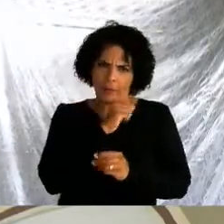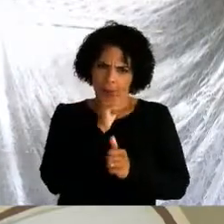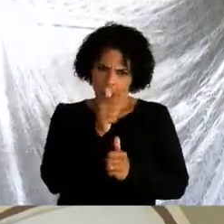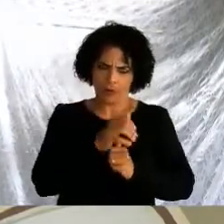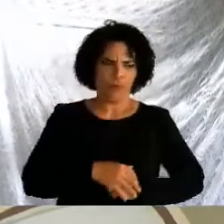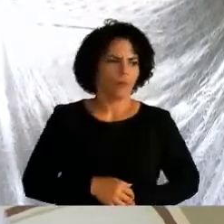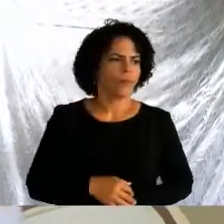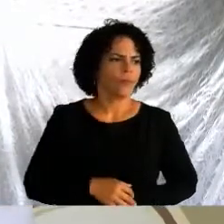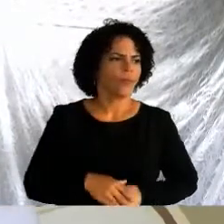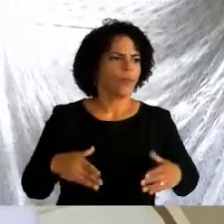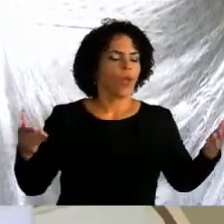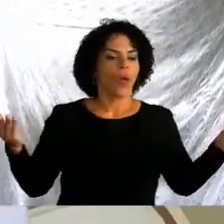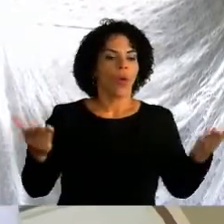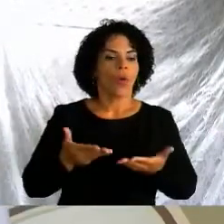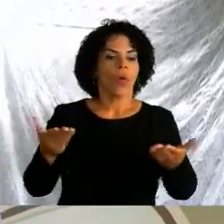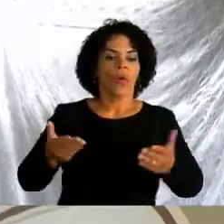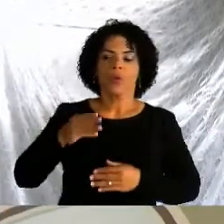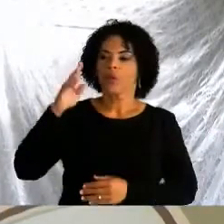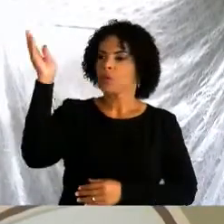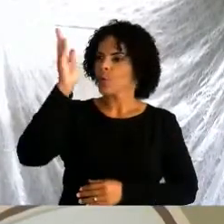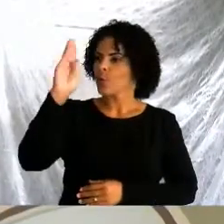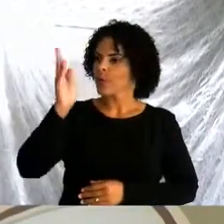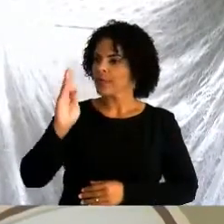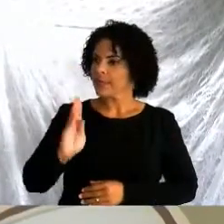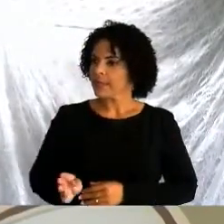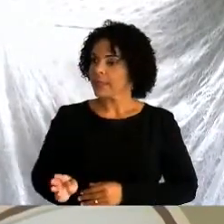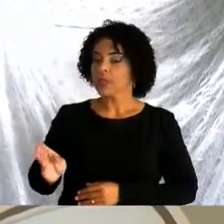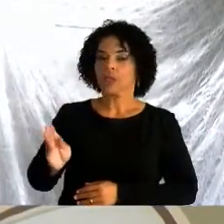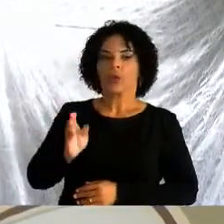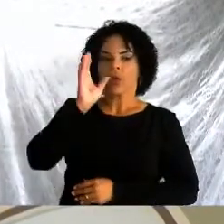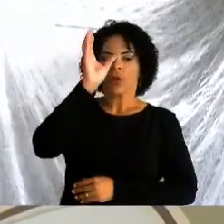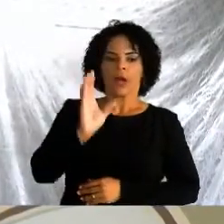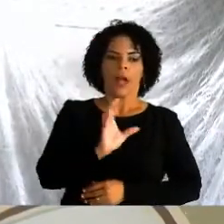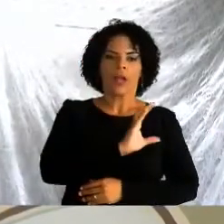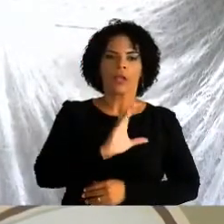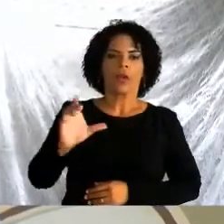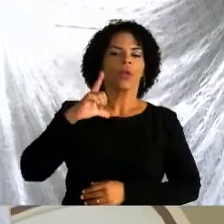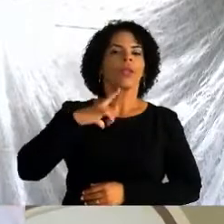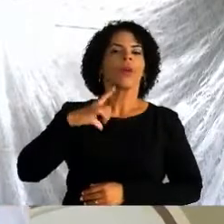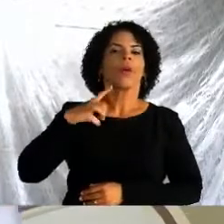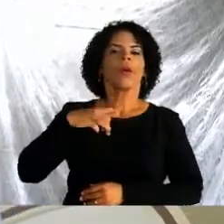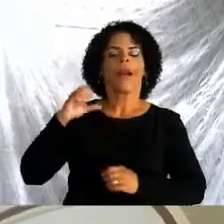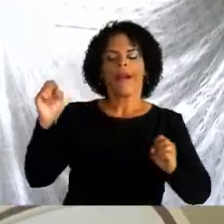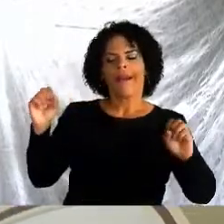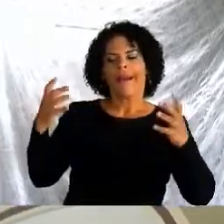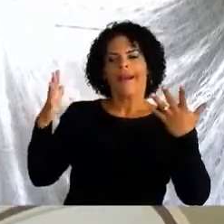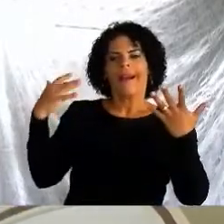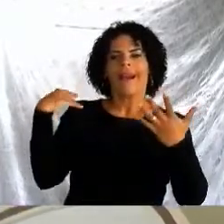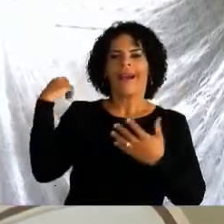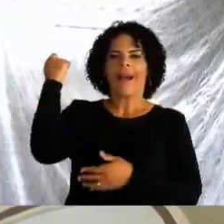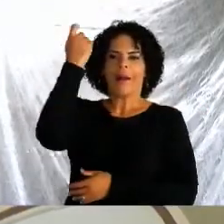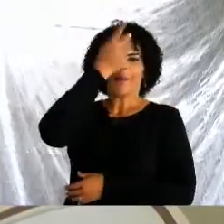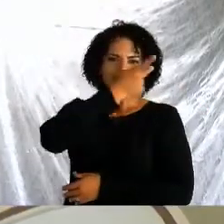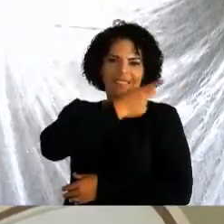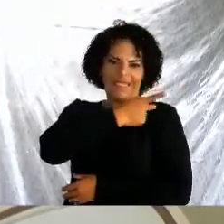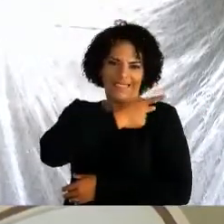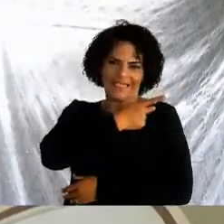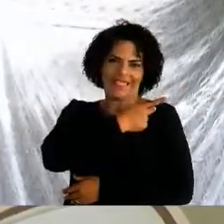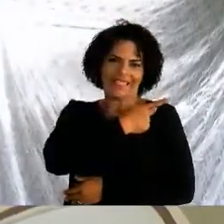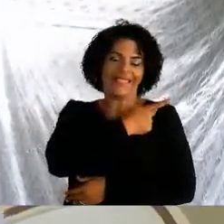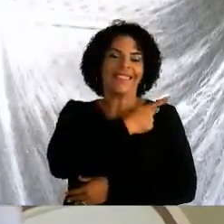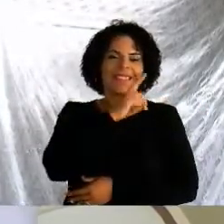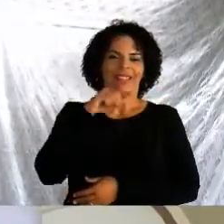Hoje, então, o Brasil católico celebra a sua padroeira Nossa Senhora da